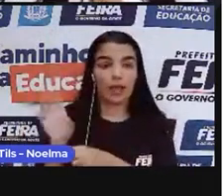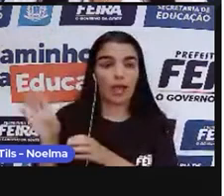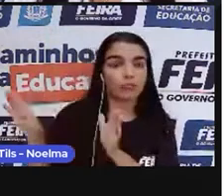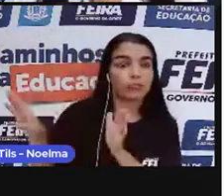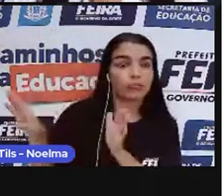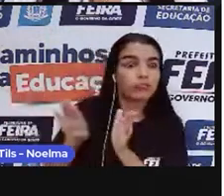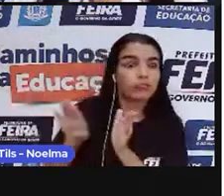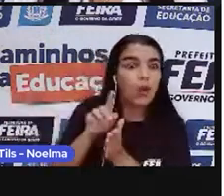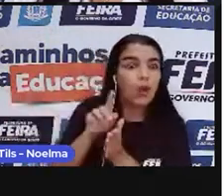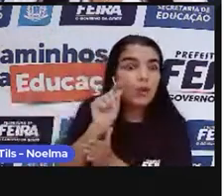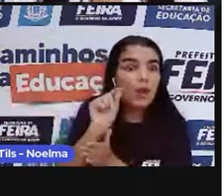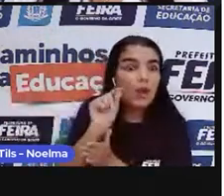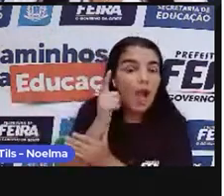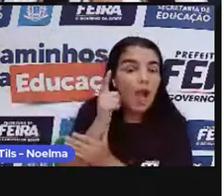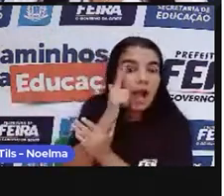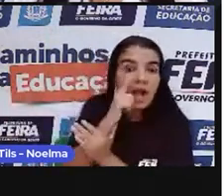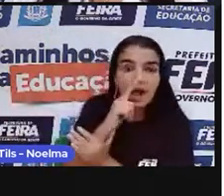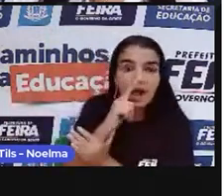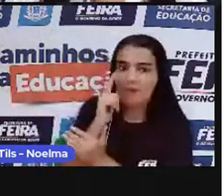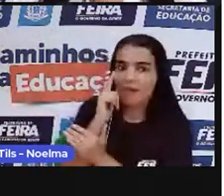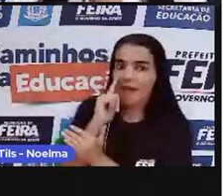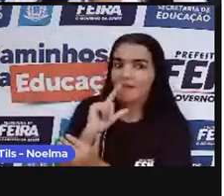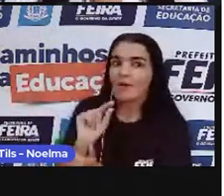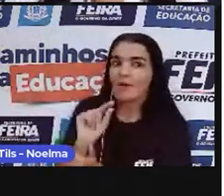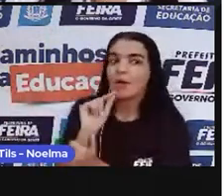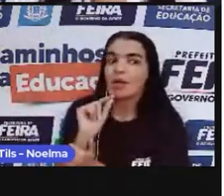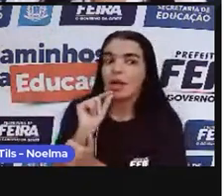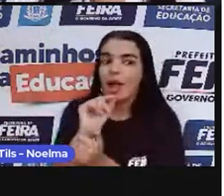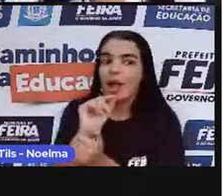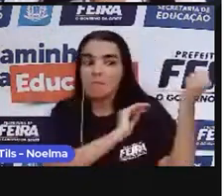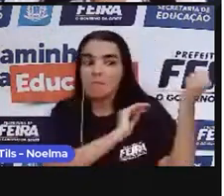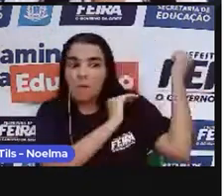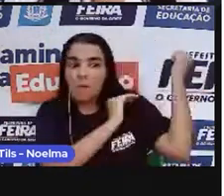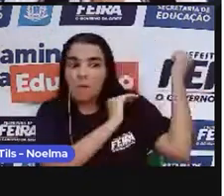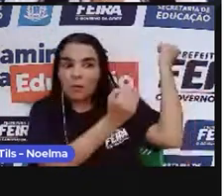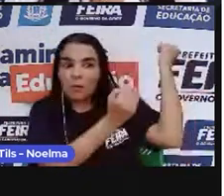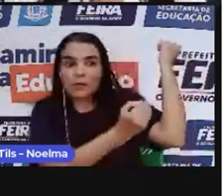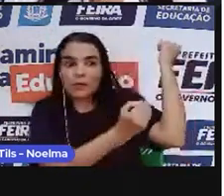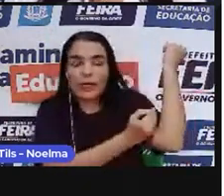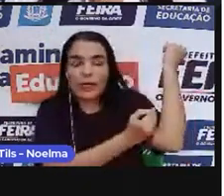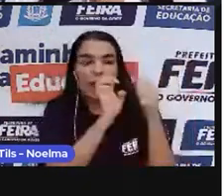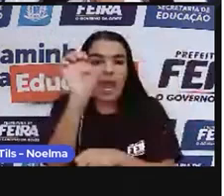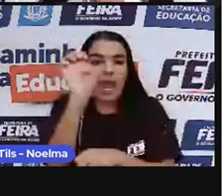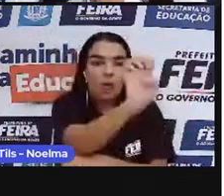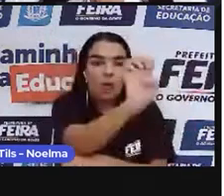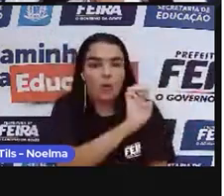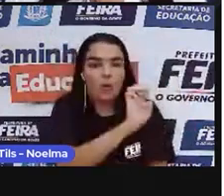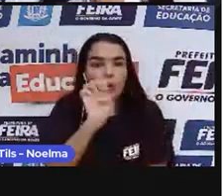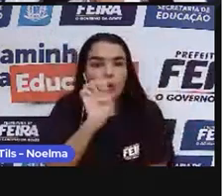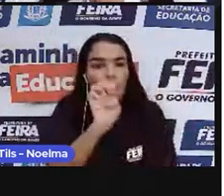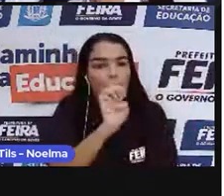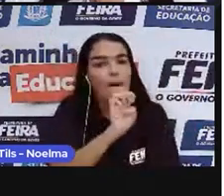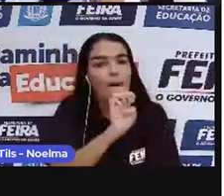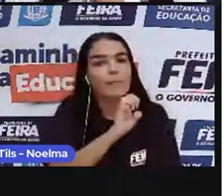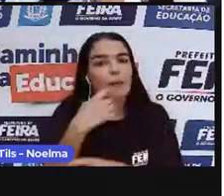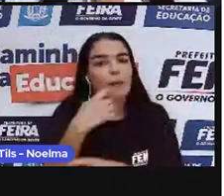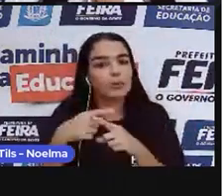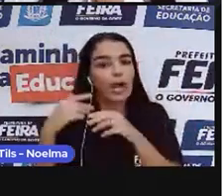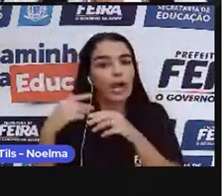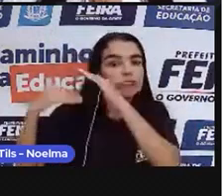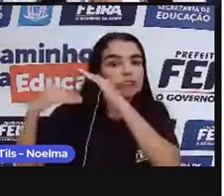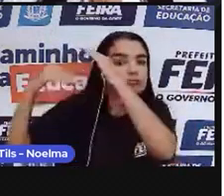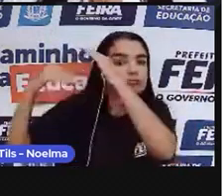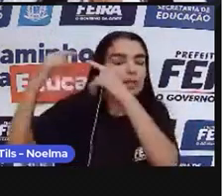mercado europeu com o açúcar fabricado no Brasil. Que é quando ele começa a crescer, né? Devido à produção do açúcar.